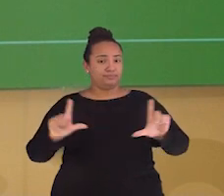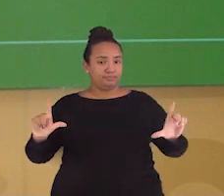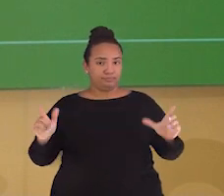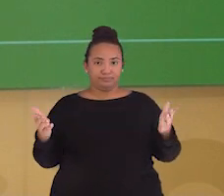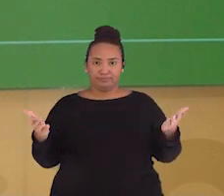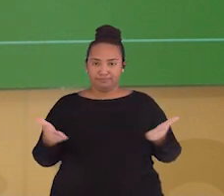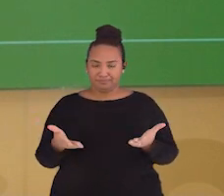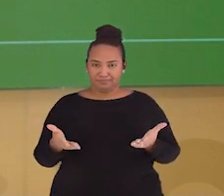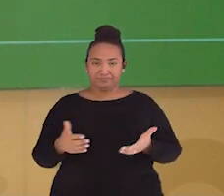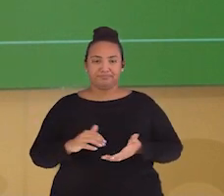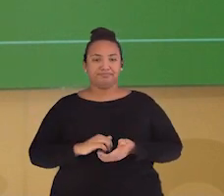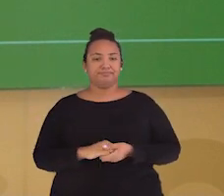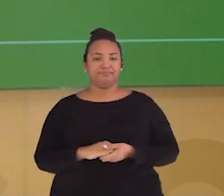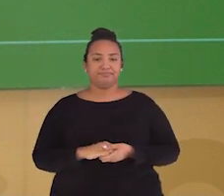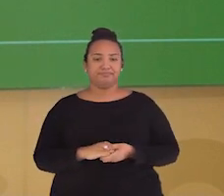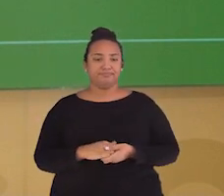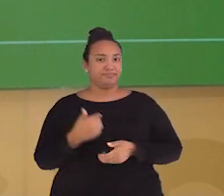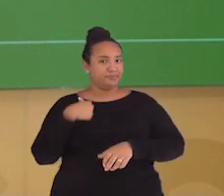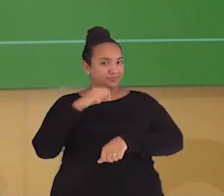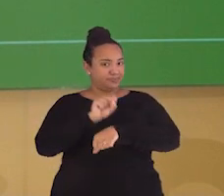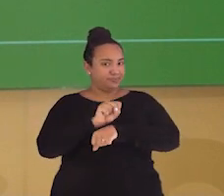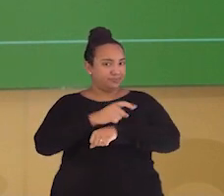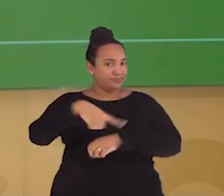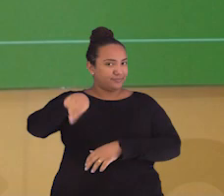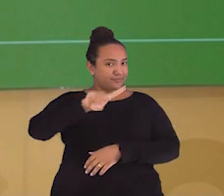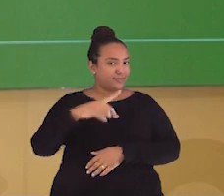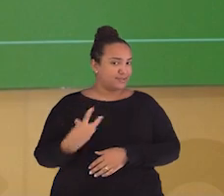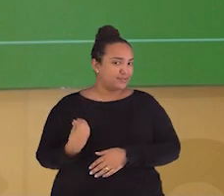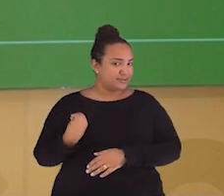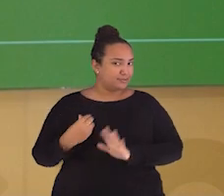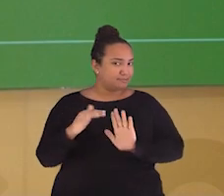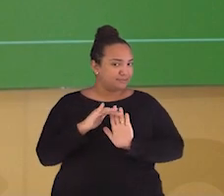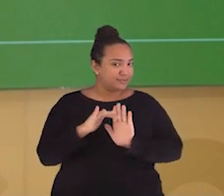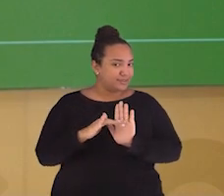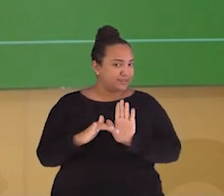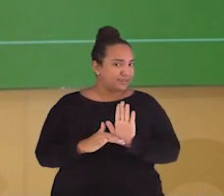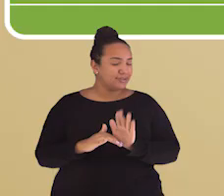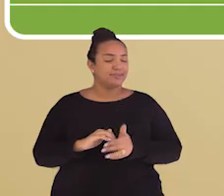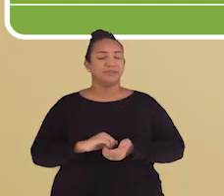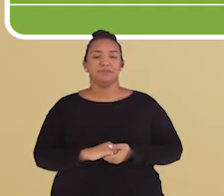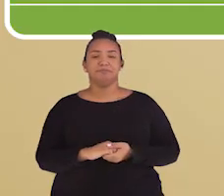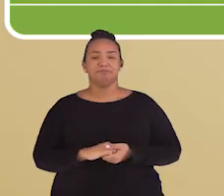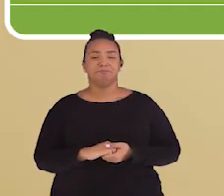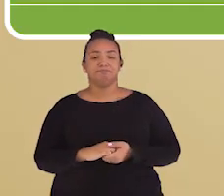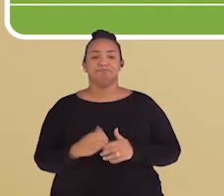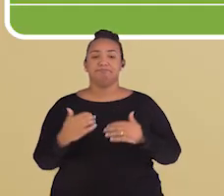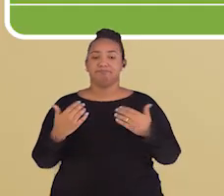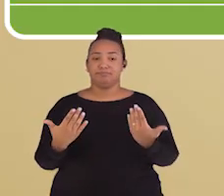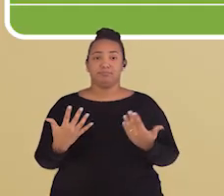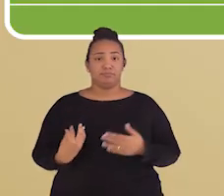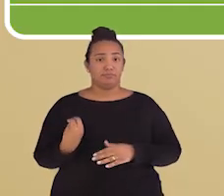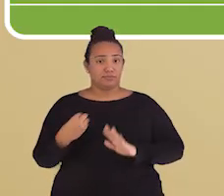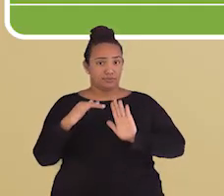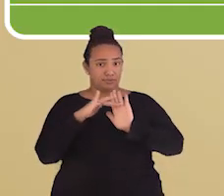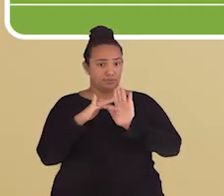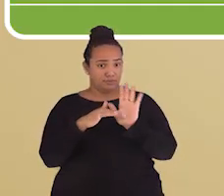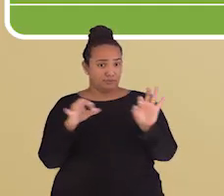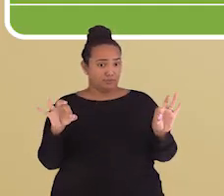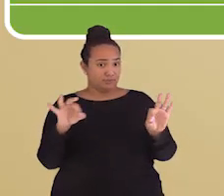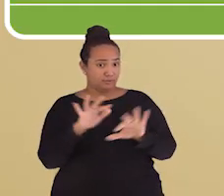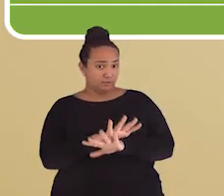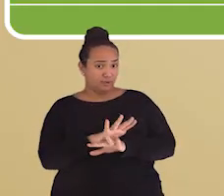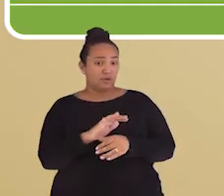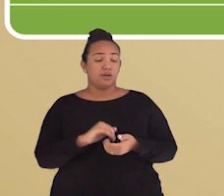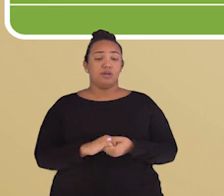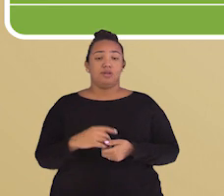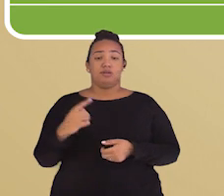para o QR Code que aparece aqui na sua tela. Estou esperando você marcar sua presença. Então, com a presença registrada, o